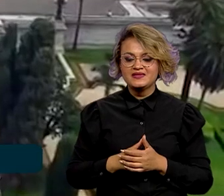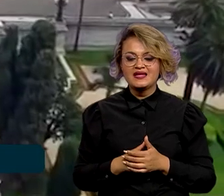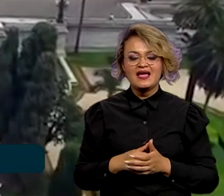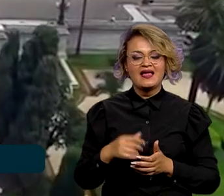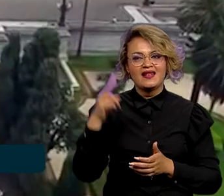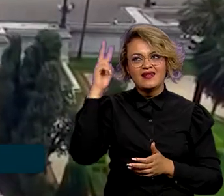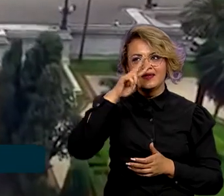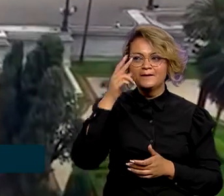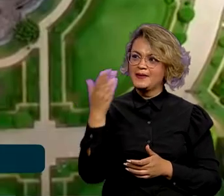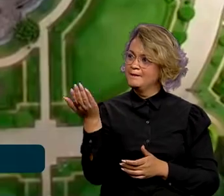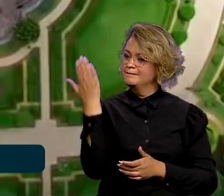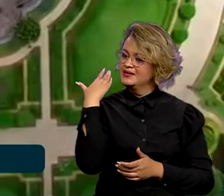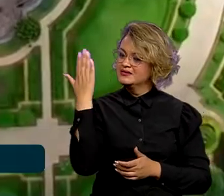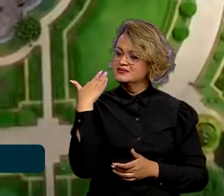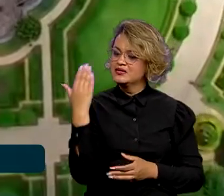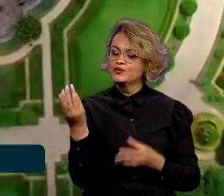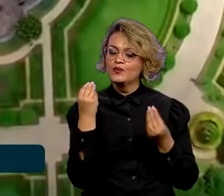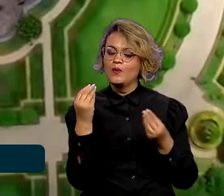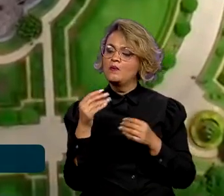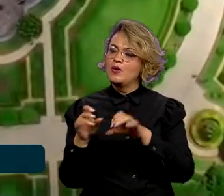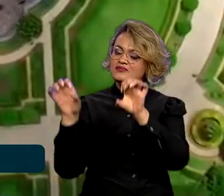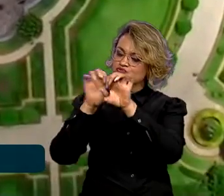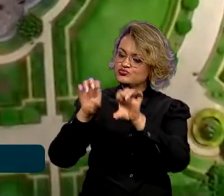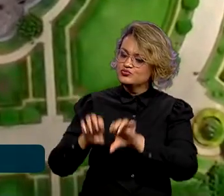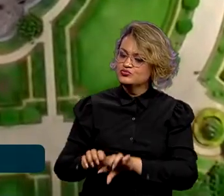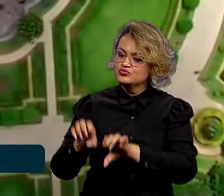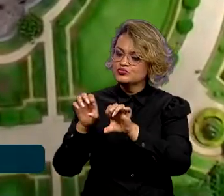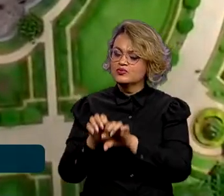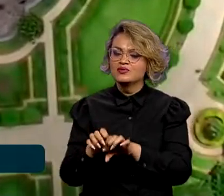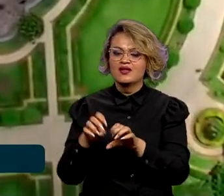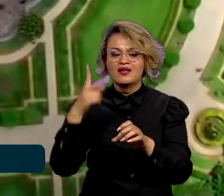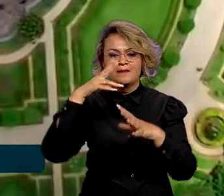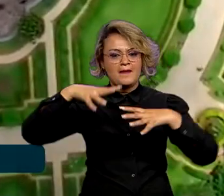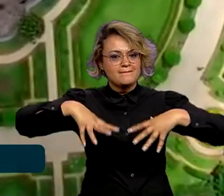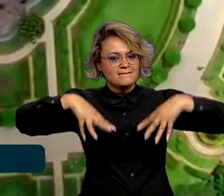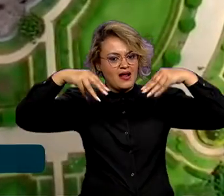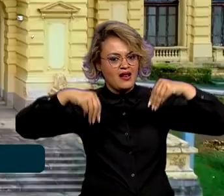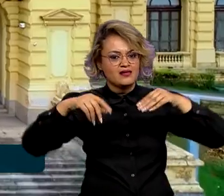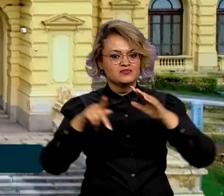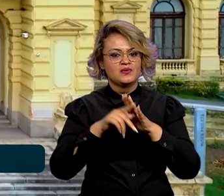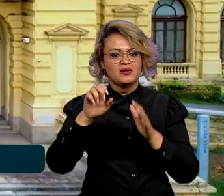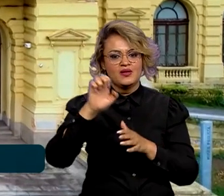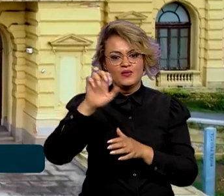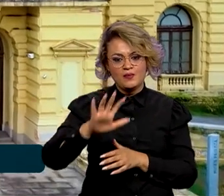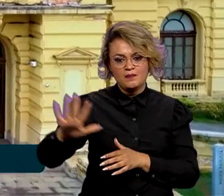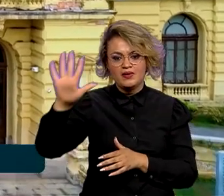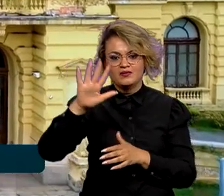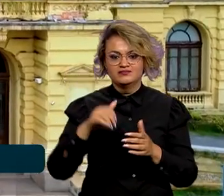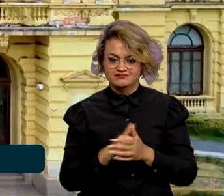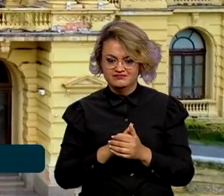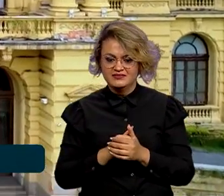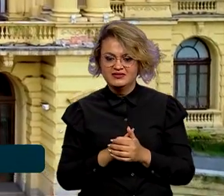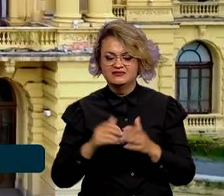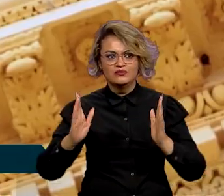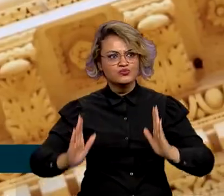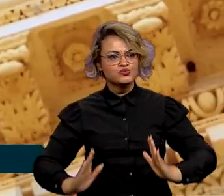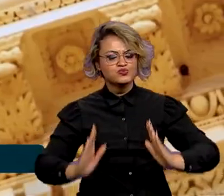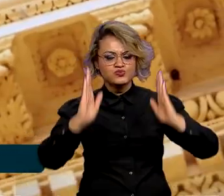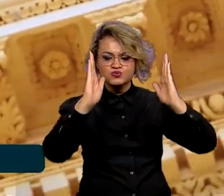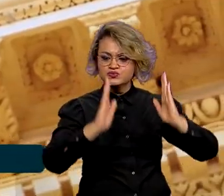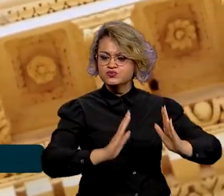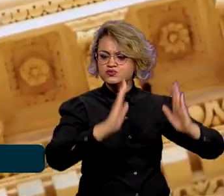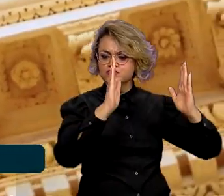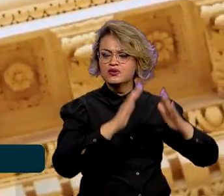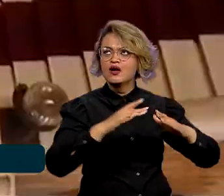voltar ao passado. Arquitetura inspirada em palácios europeus, repleto de altas colunas e